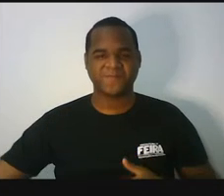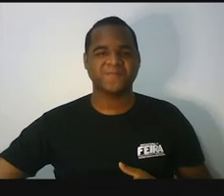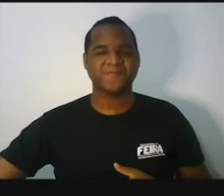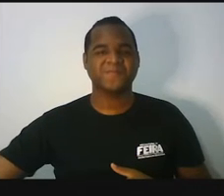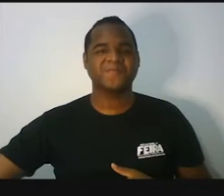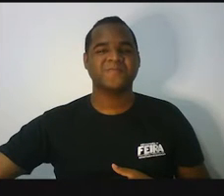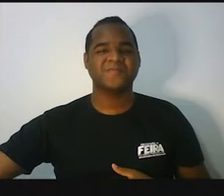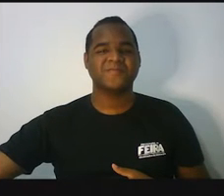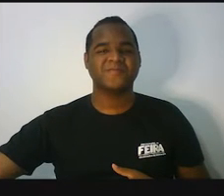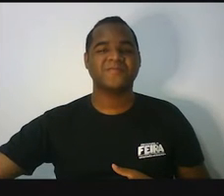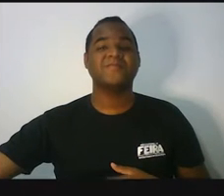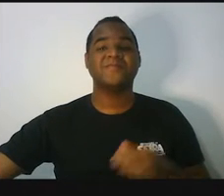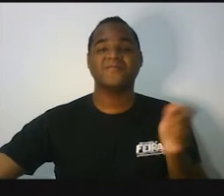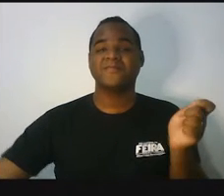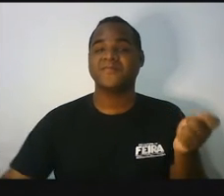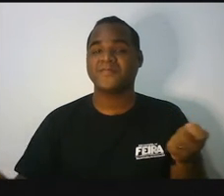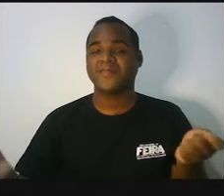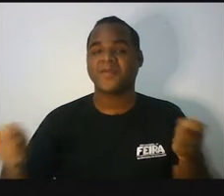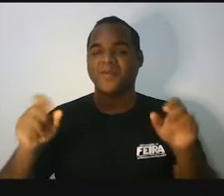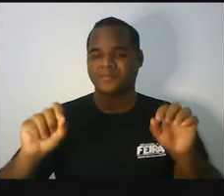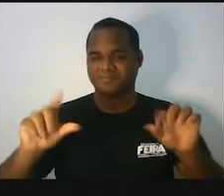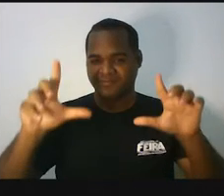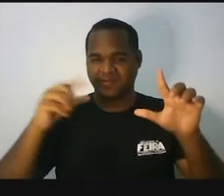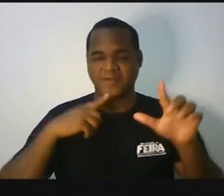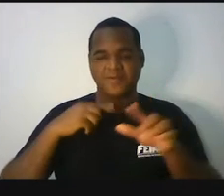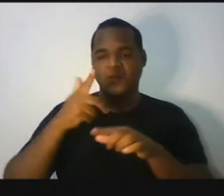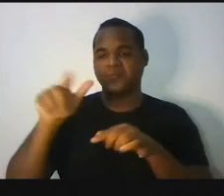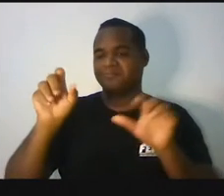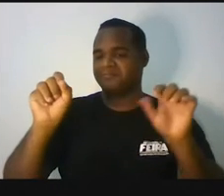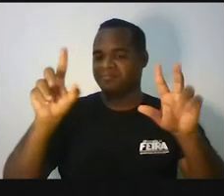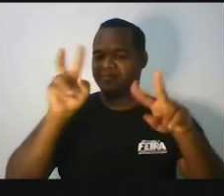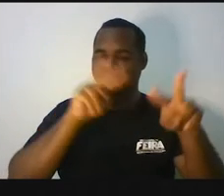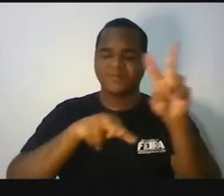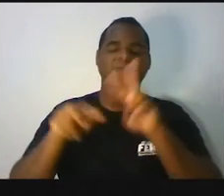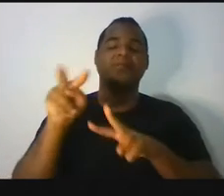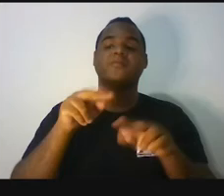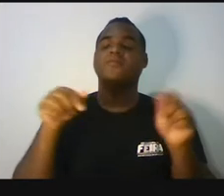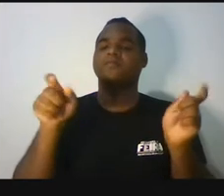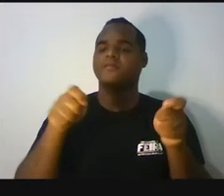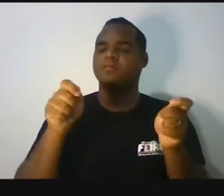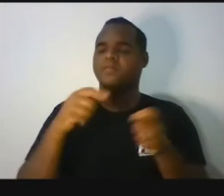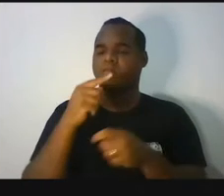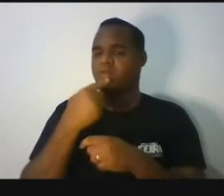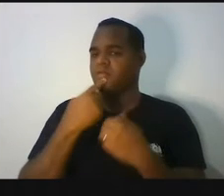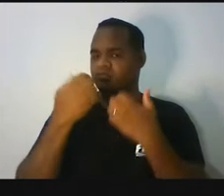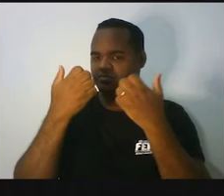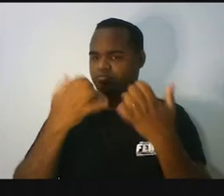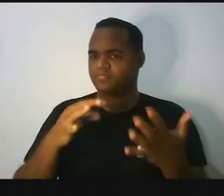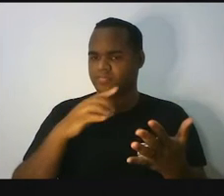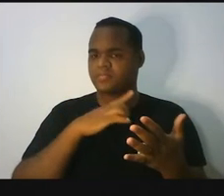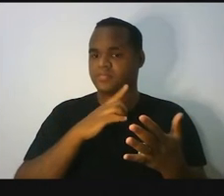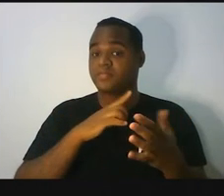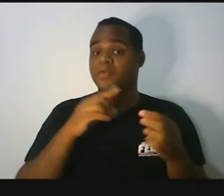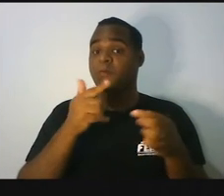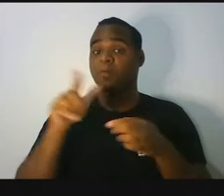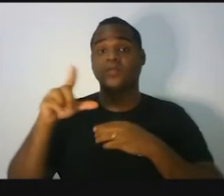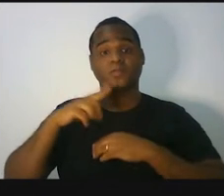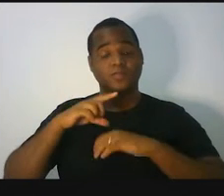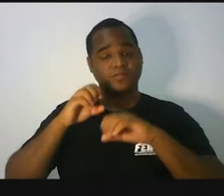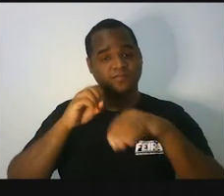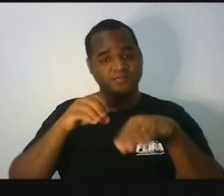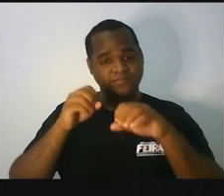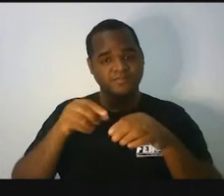essa é a nossa tela, esse é o nosso quadro virtual, e como eu já disse, essa é uma aula que acaba sendo uma